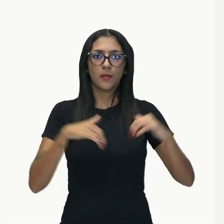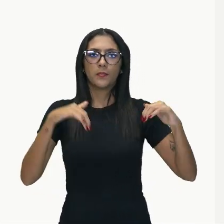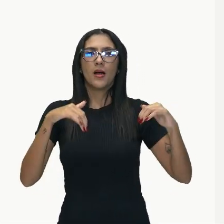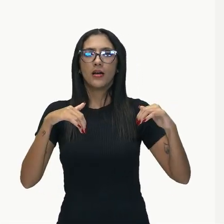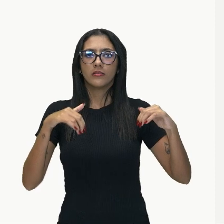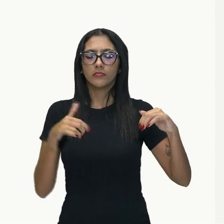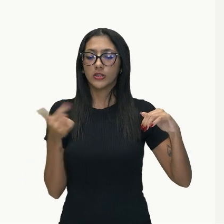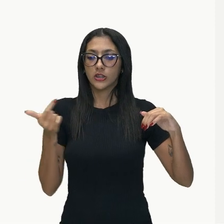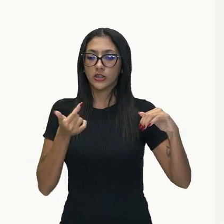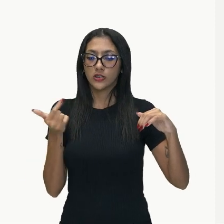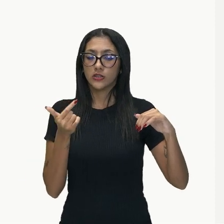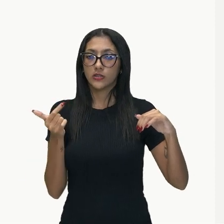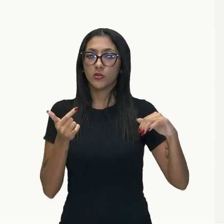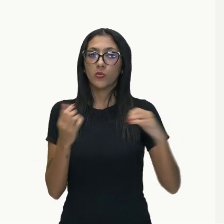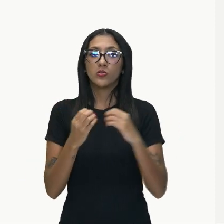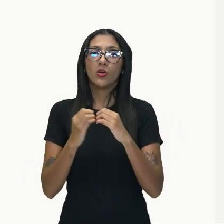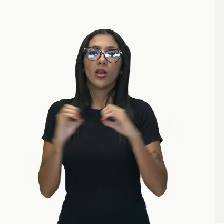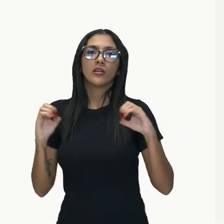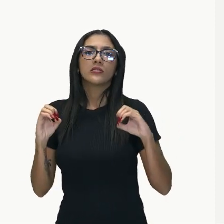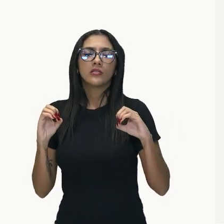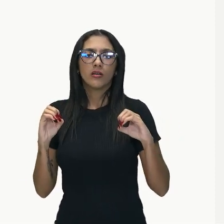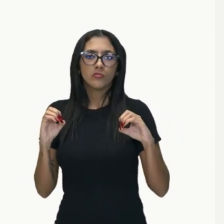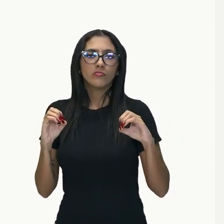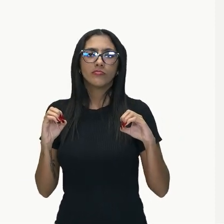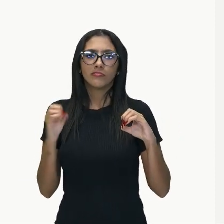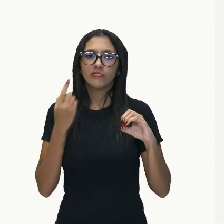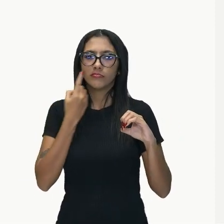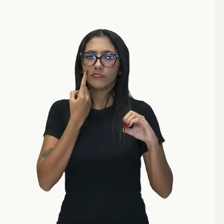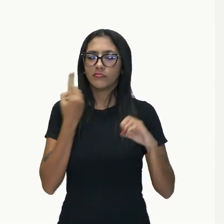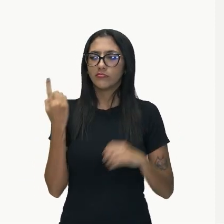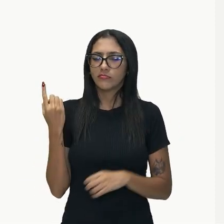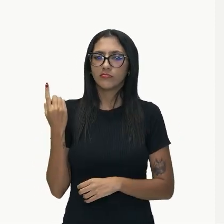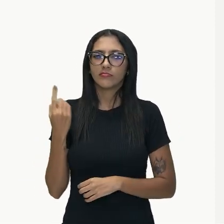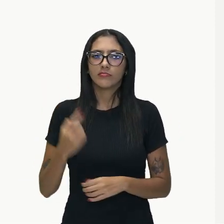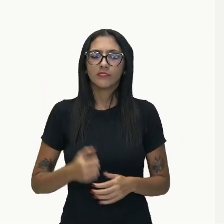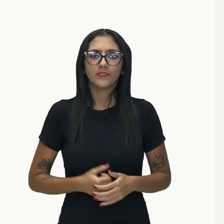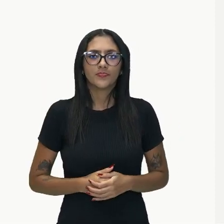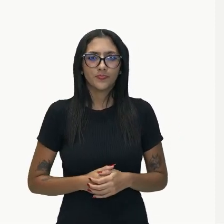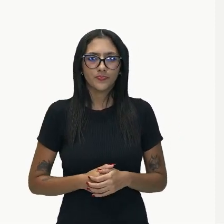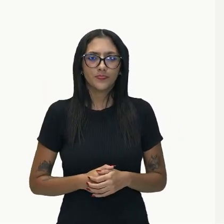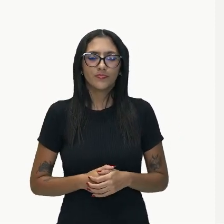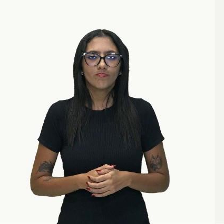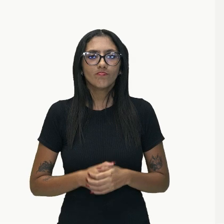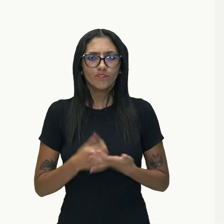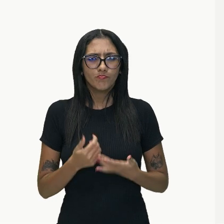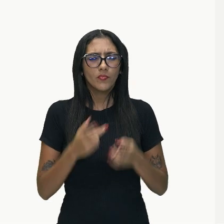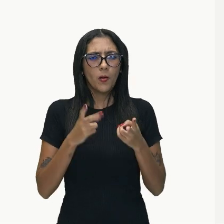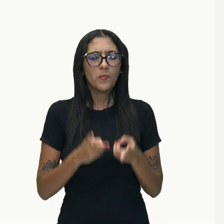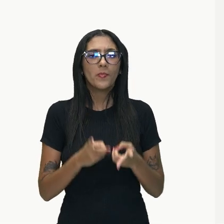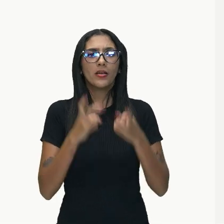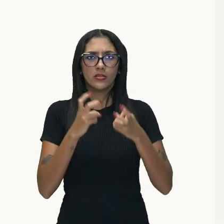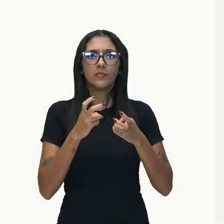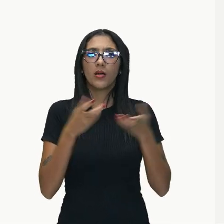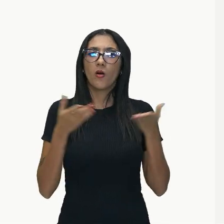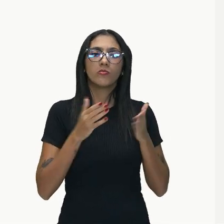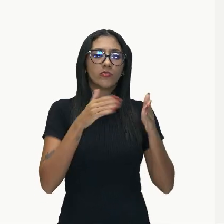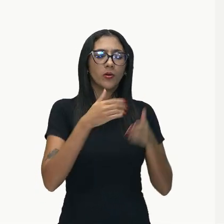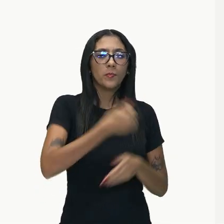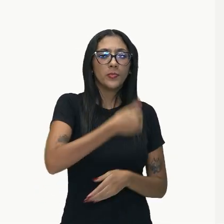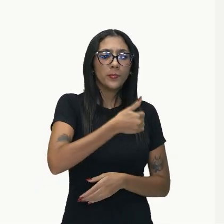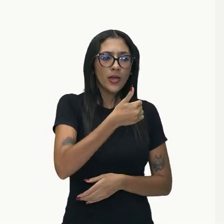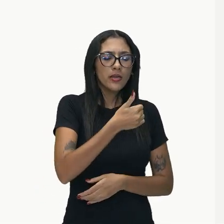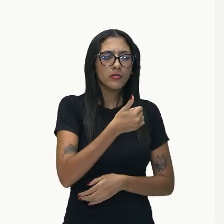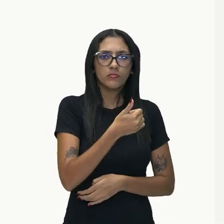segunda oração, de que a humanidade evoluirá. Percebam aqui, percebam a primeira oração não tem